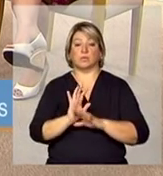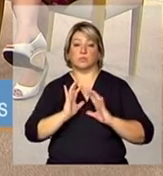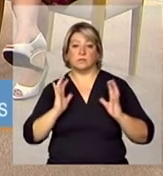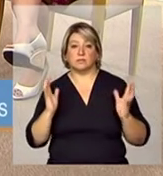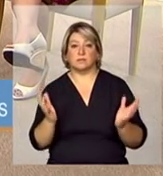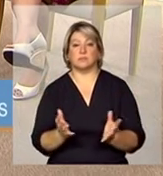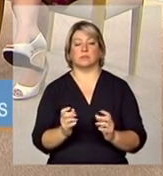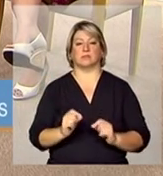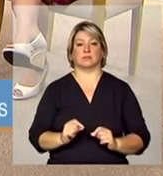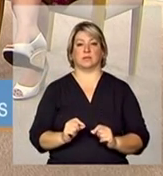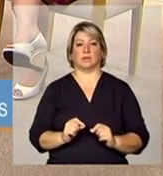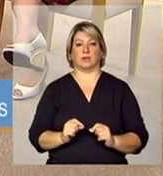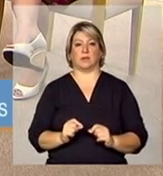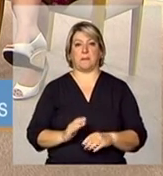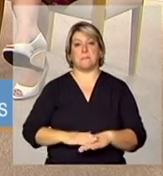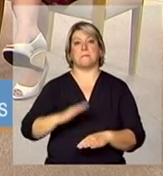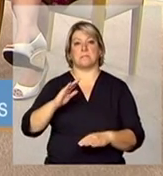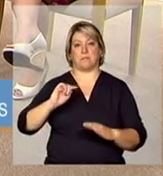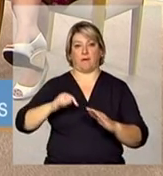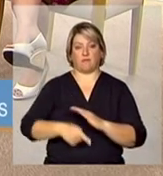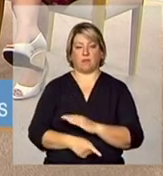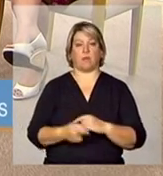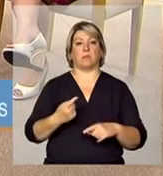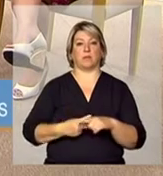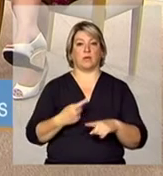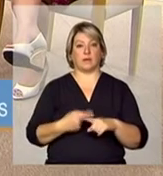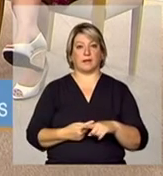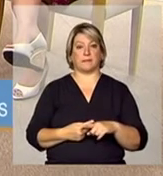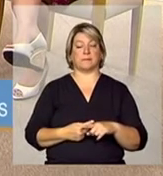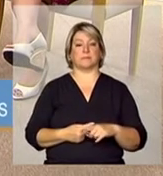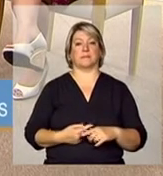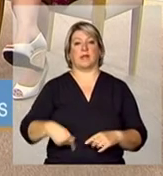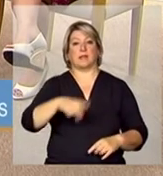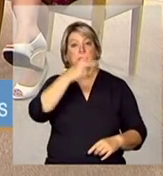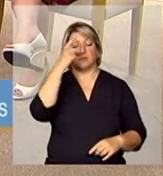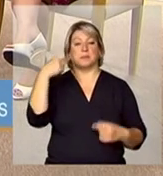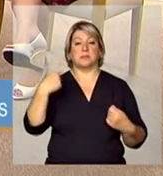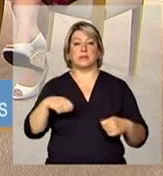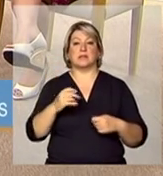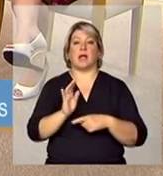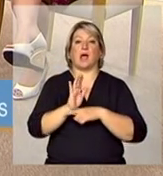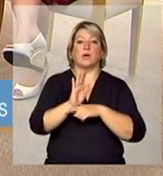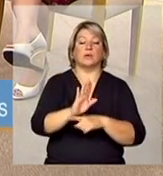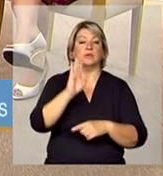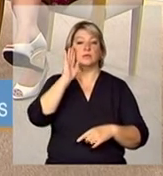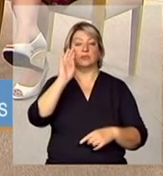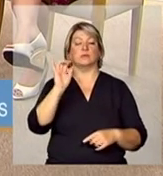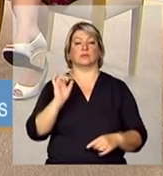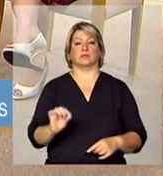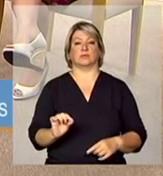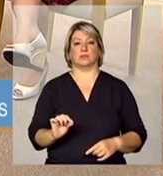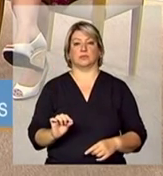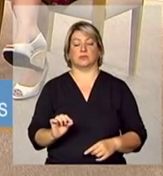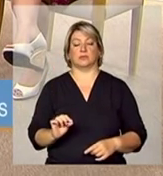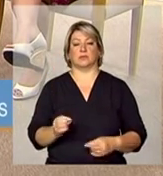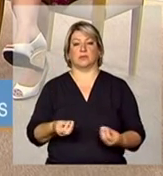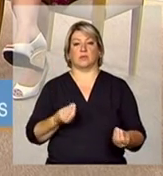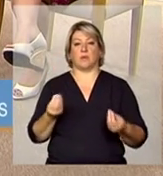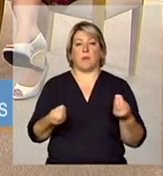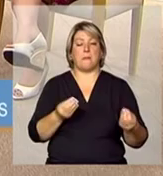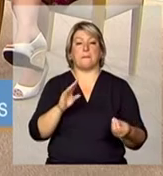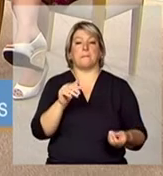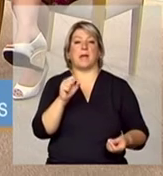mais acentuada que são essas pessoas que precisam de um auxílio seja instrumental que é essas coisas